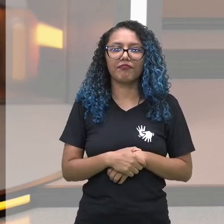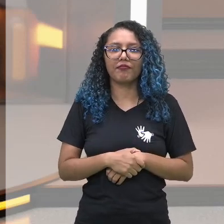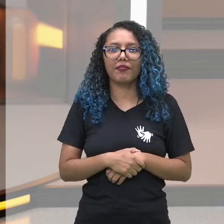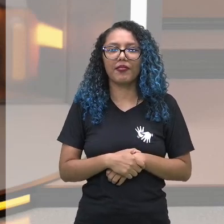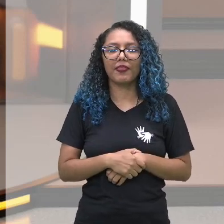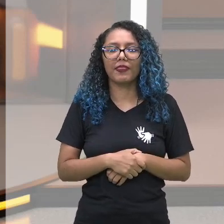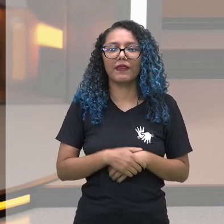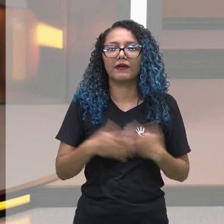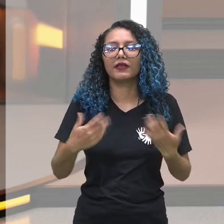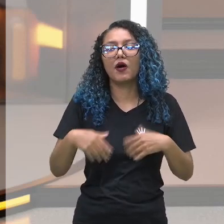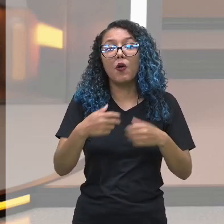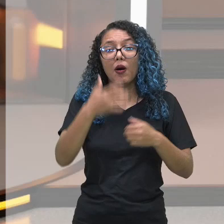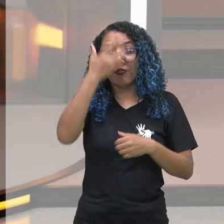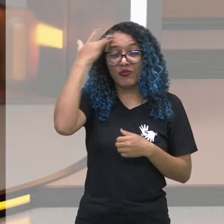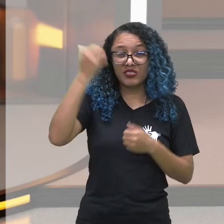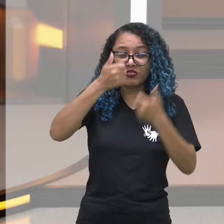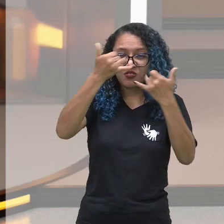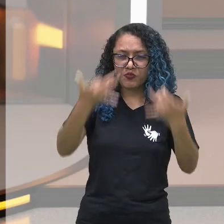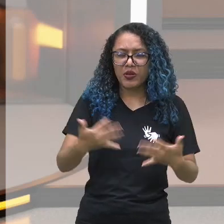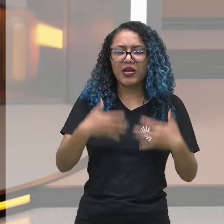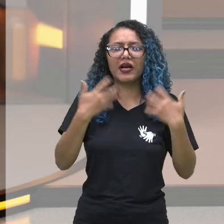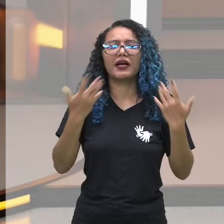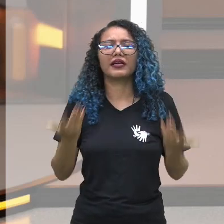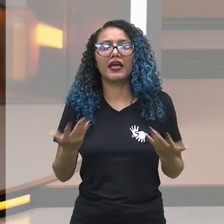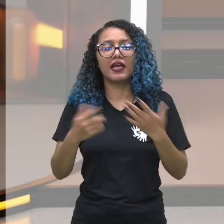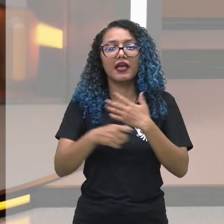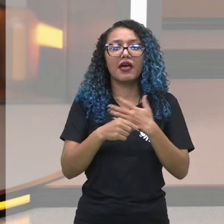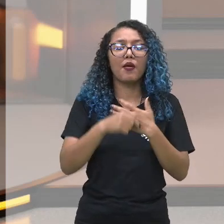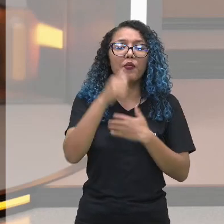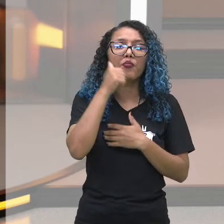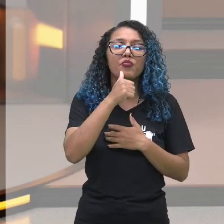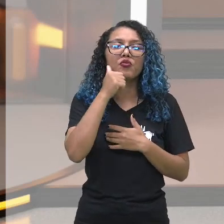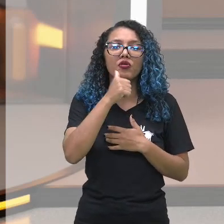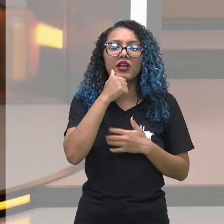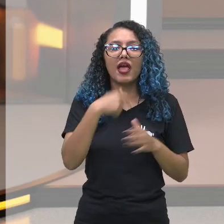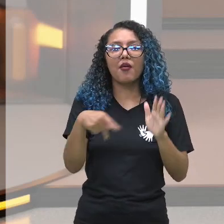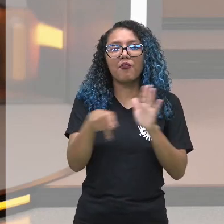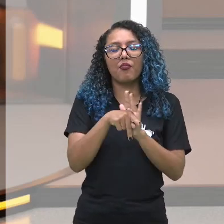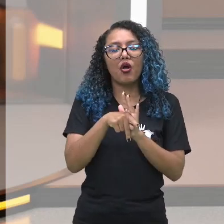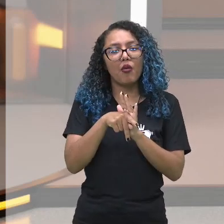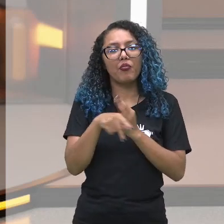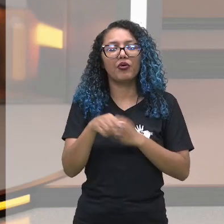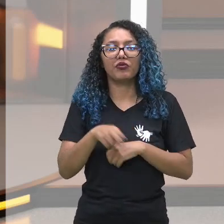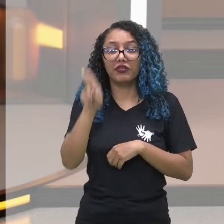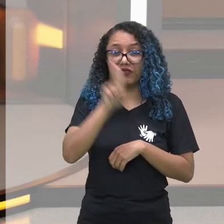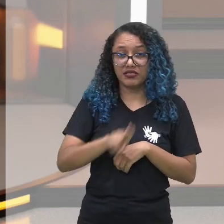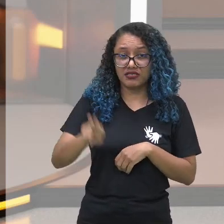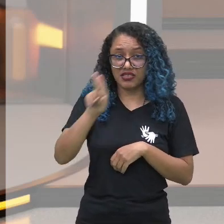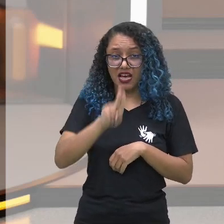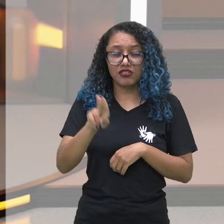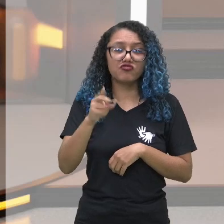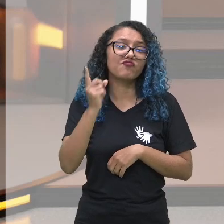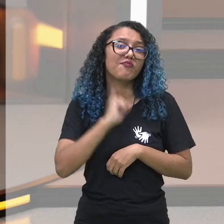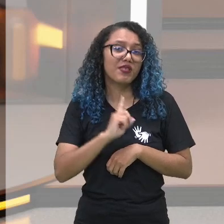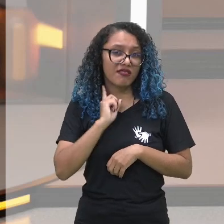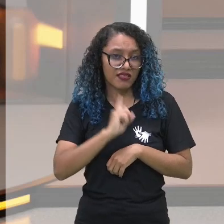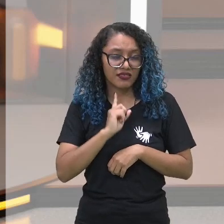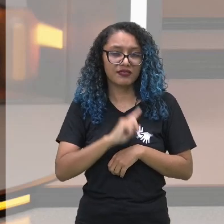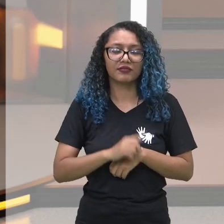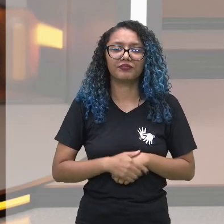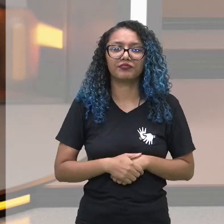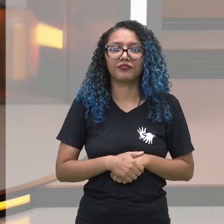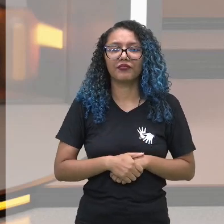uma educadora chamada Nilma Lino Gomes, da Universidade Federal de Minas Gerais, que essa prática